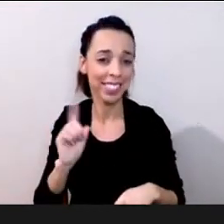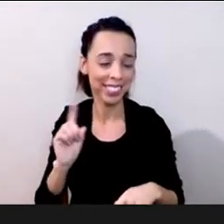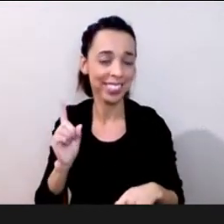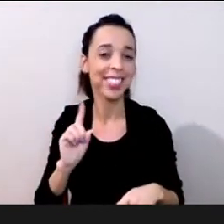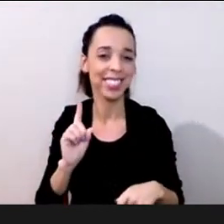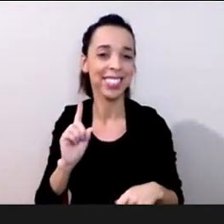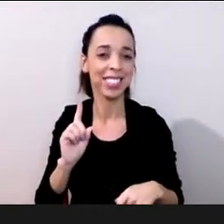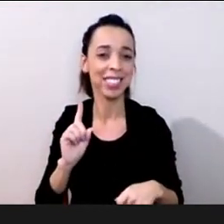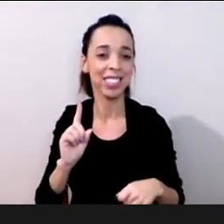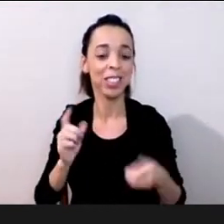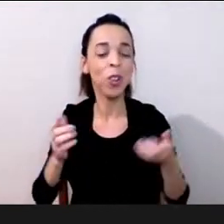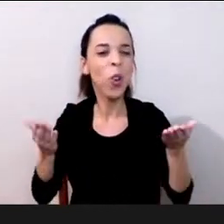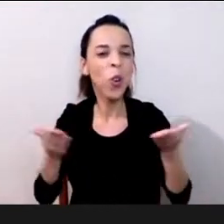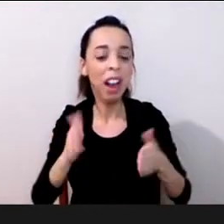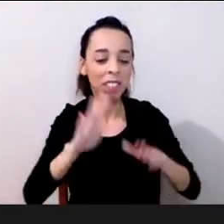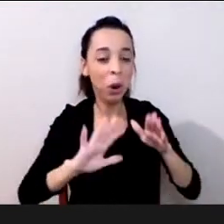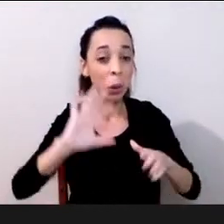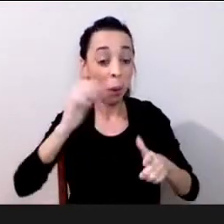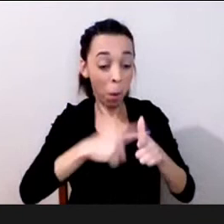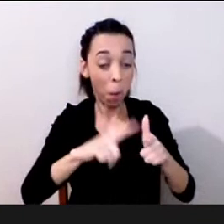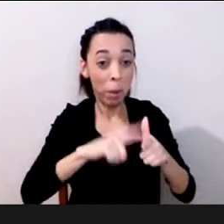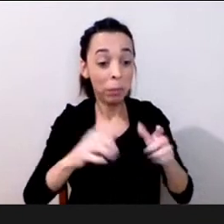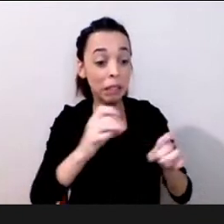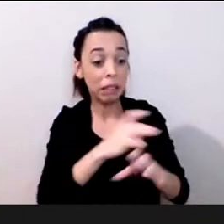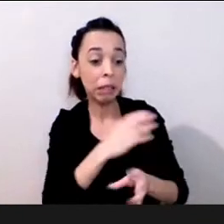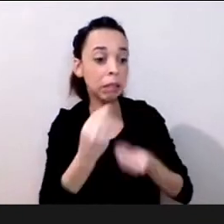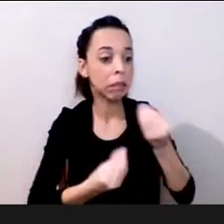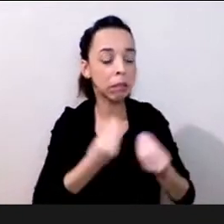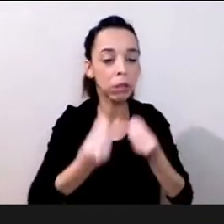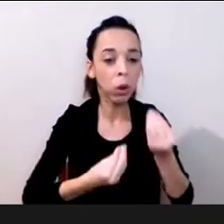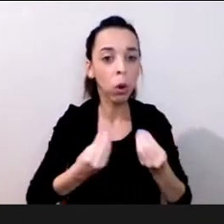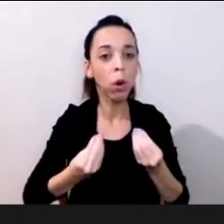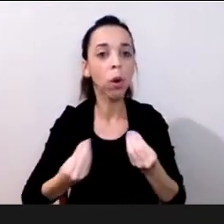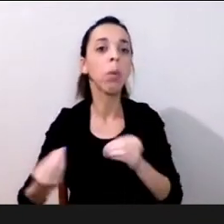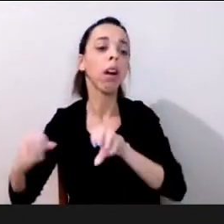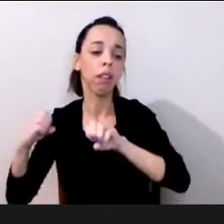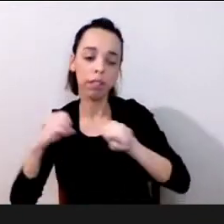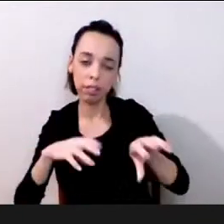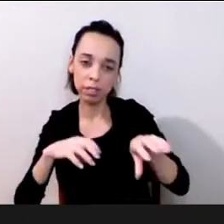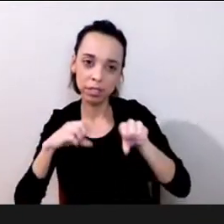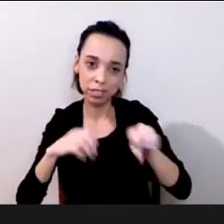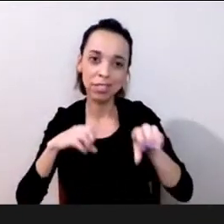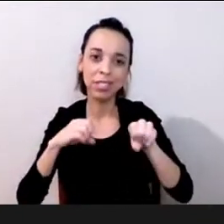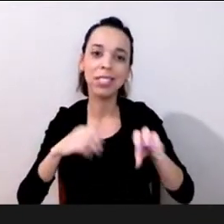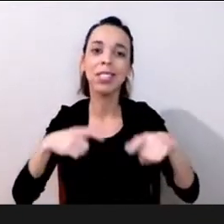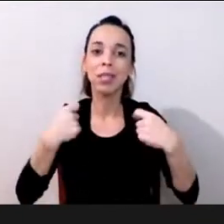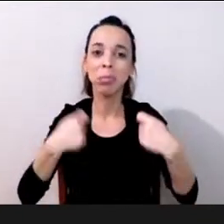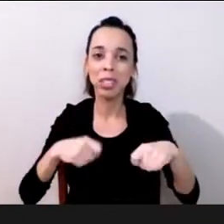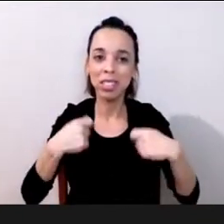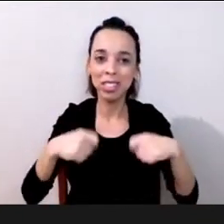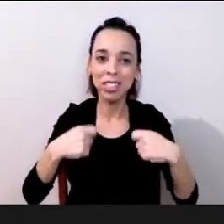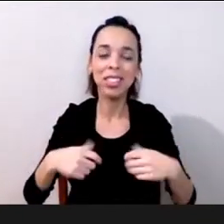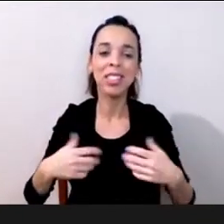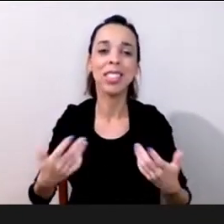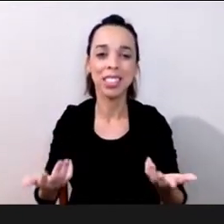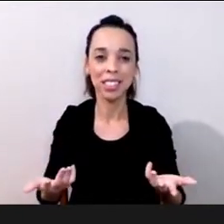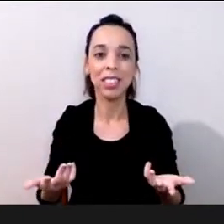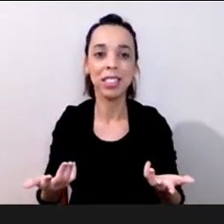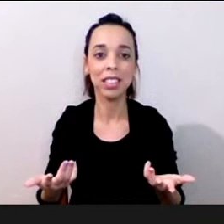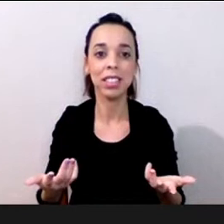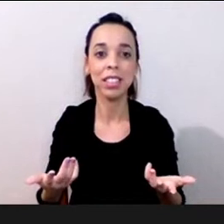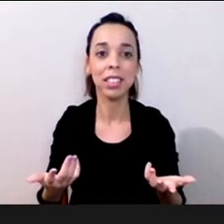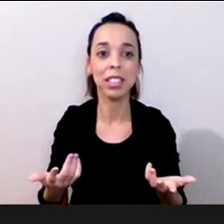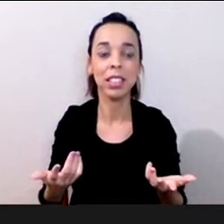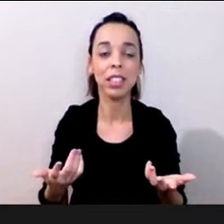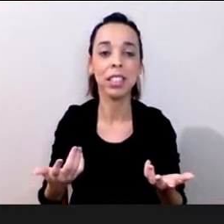que nós falamos que falava a Bertina há pouco sobre os soft skills que nos ajude a perceber melhor os aspectos